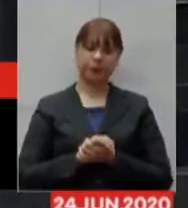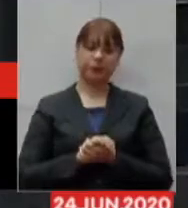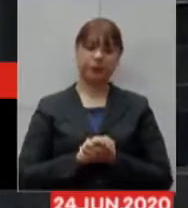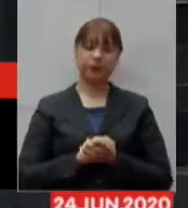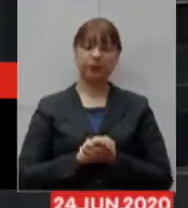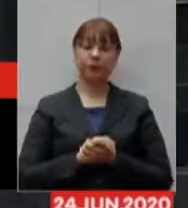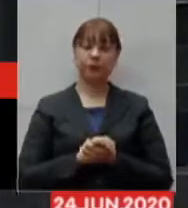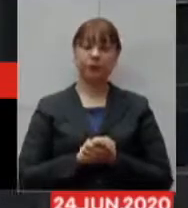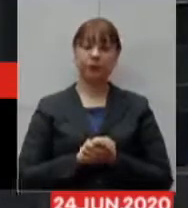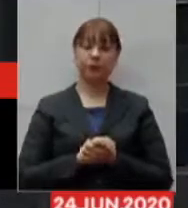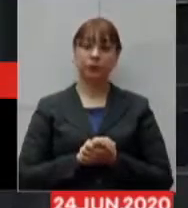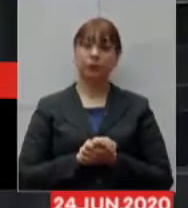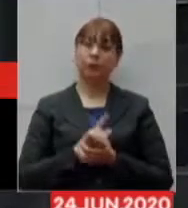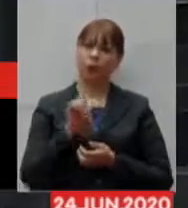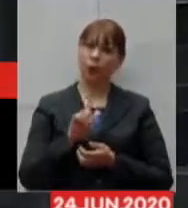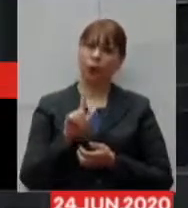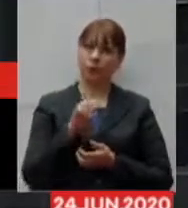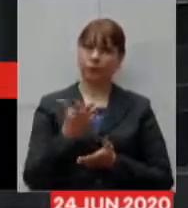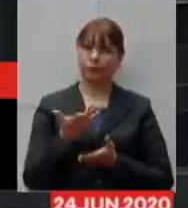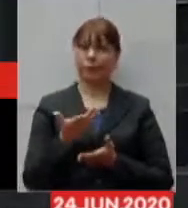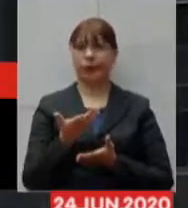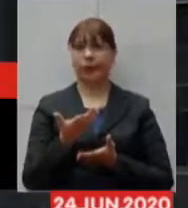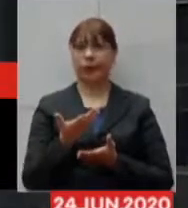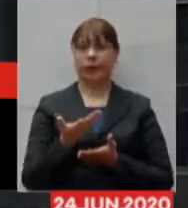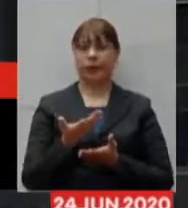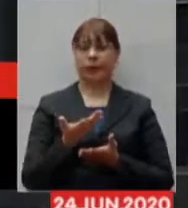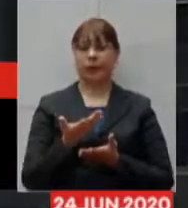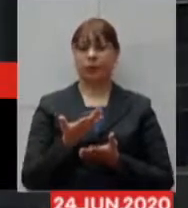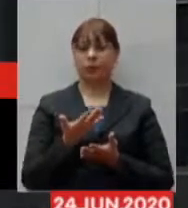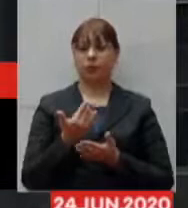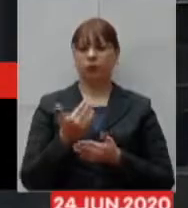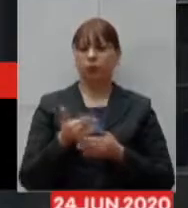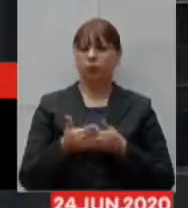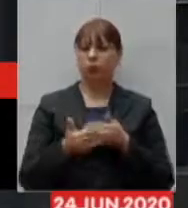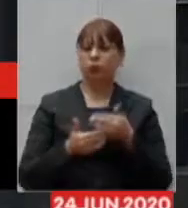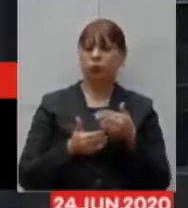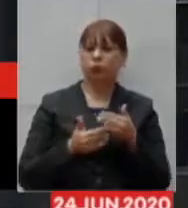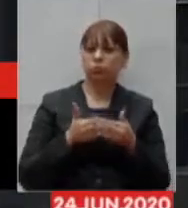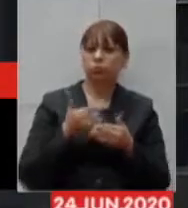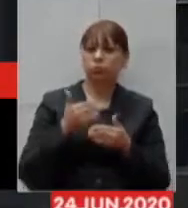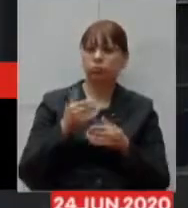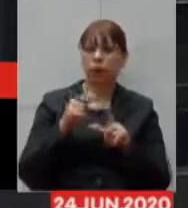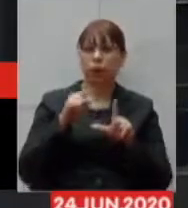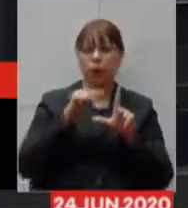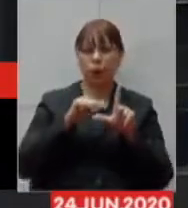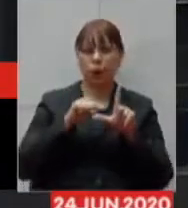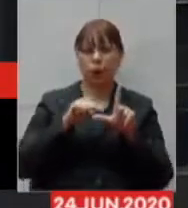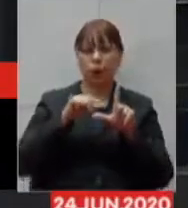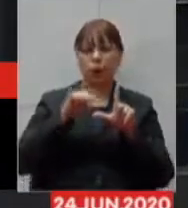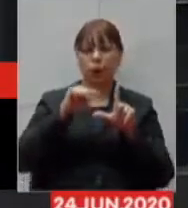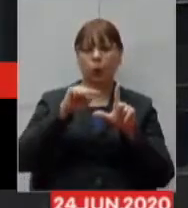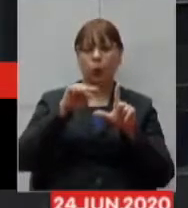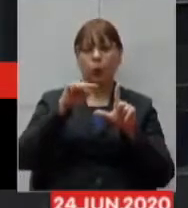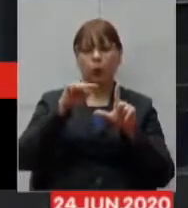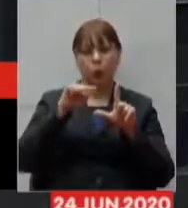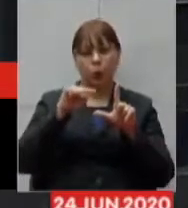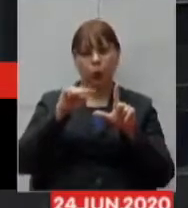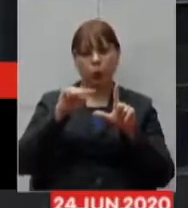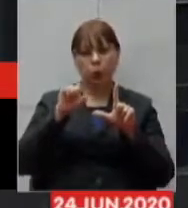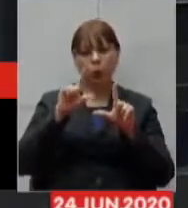Obviamente, à medida que o achatamento da curva foi acontecendo